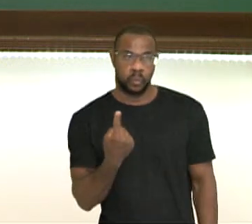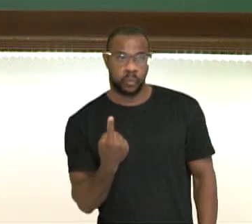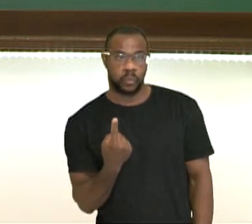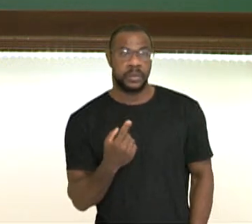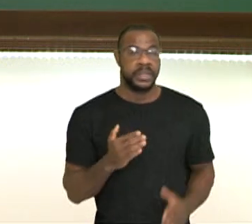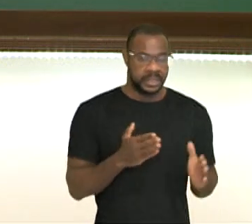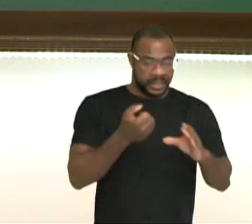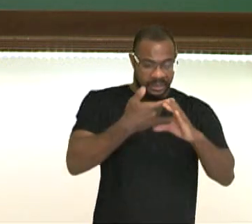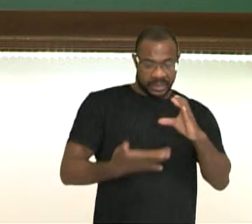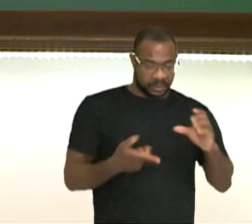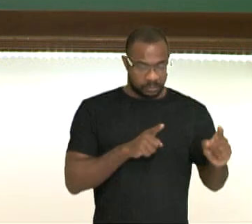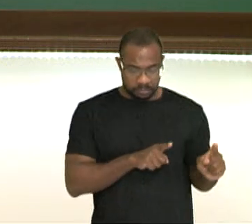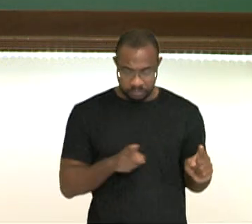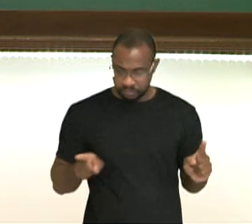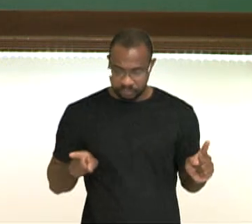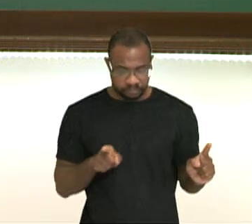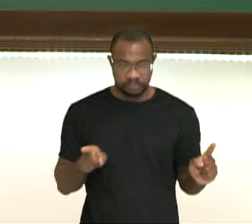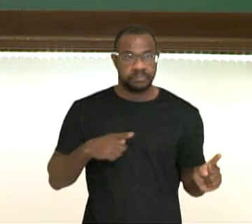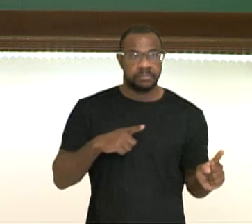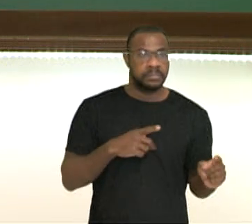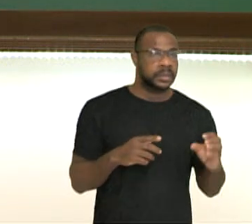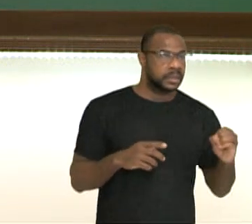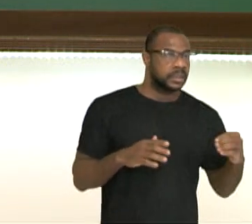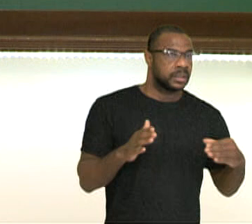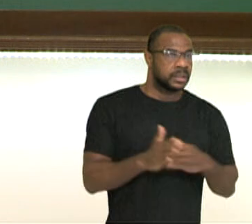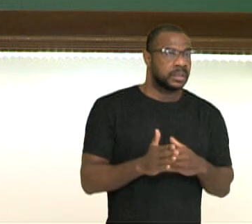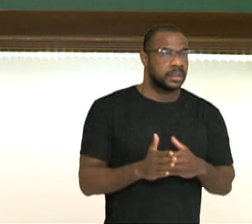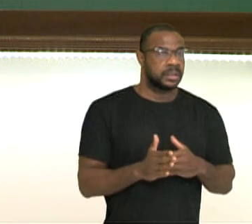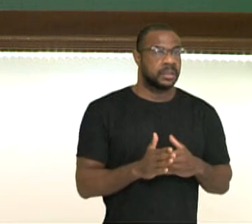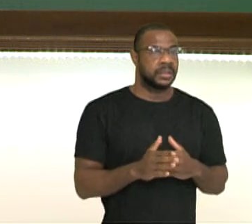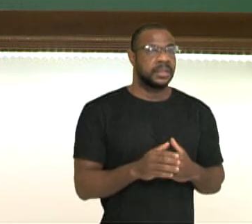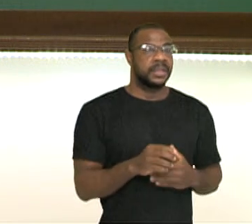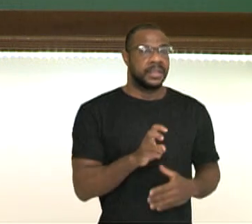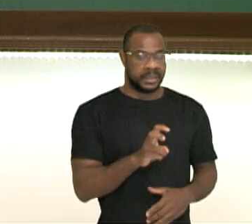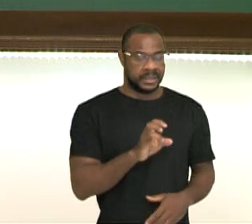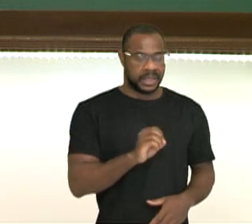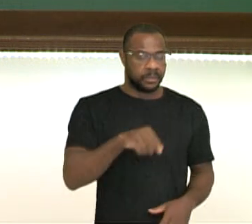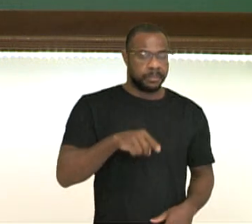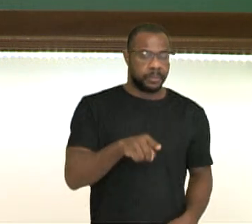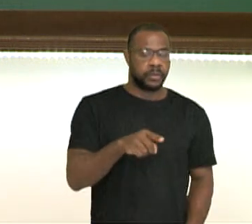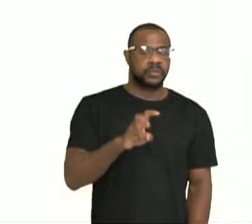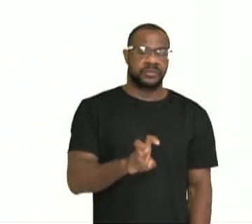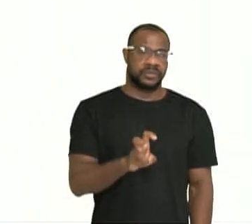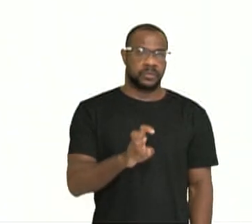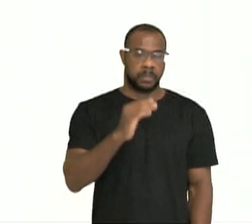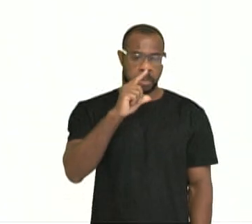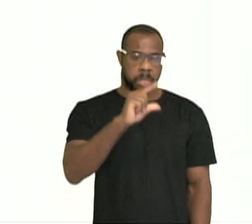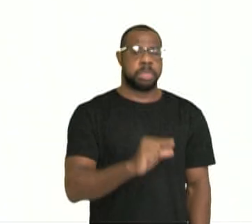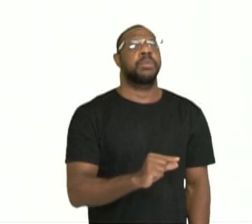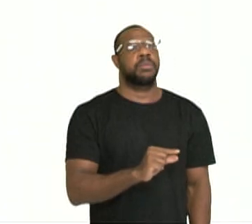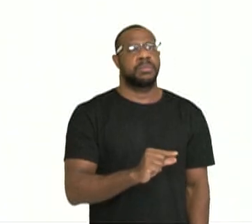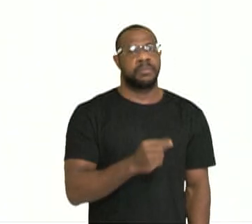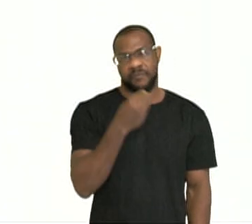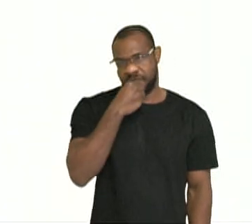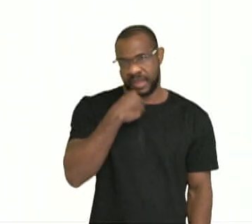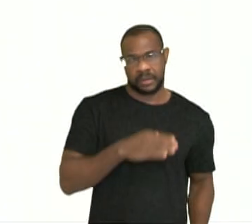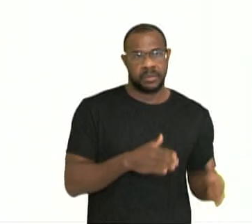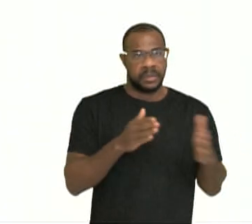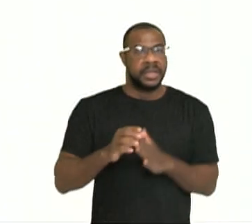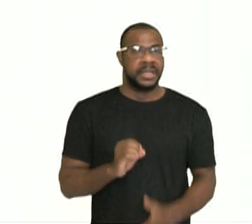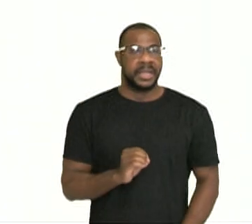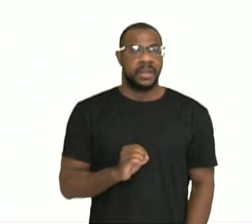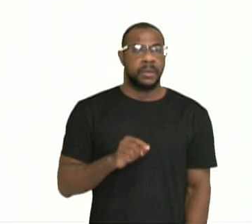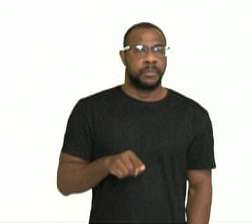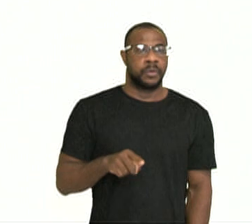nessa caracterização nós vamos ter de 0 até 0.5 como sendo muito baixo, de 0.5 a 0